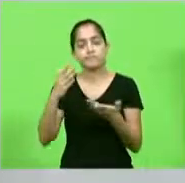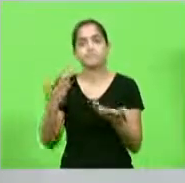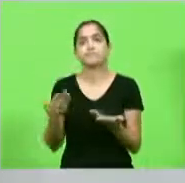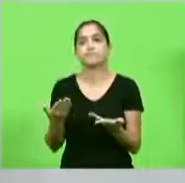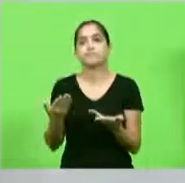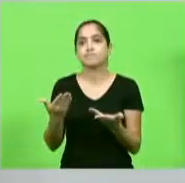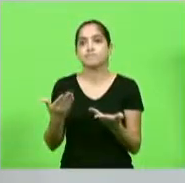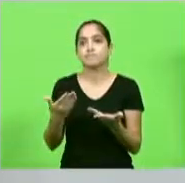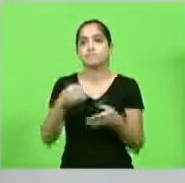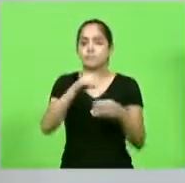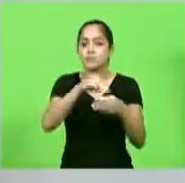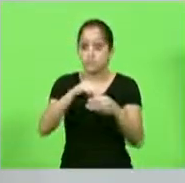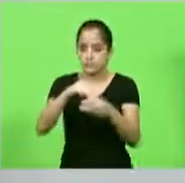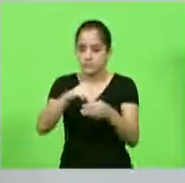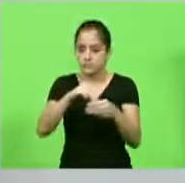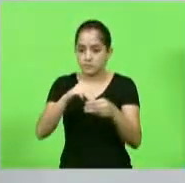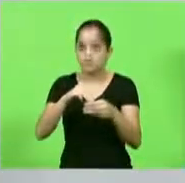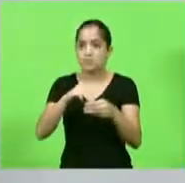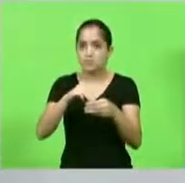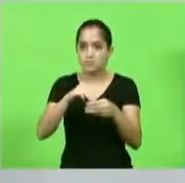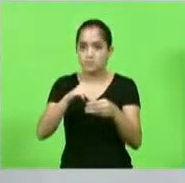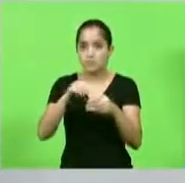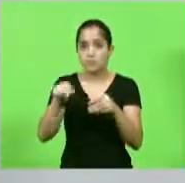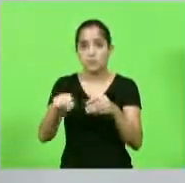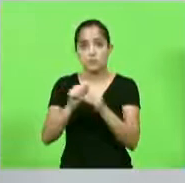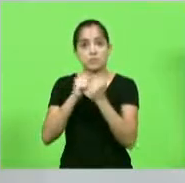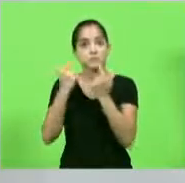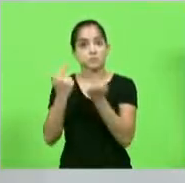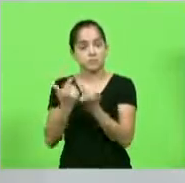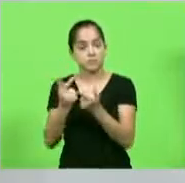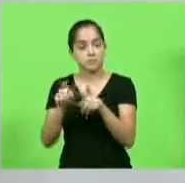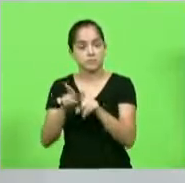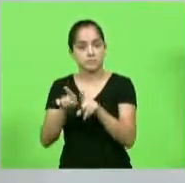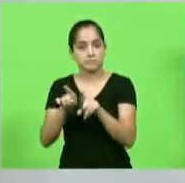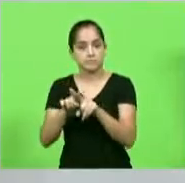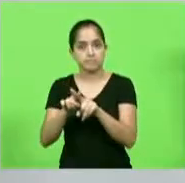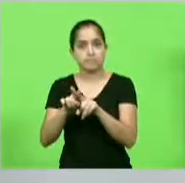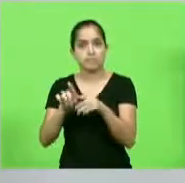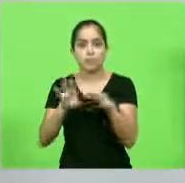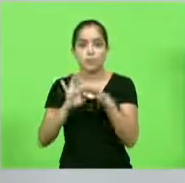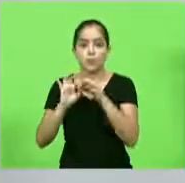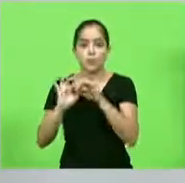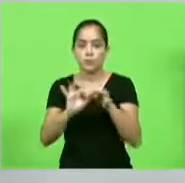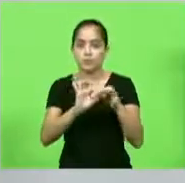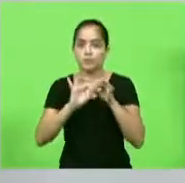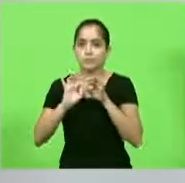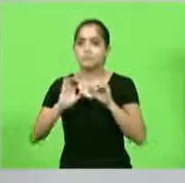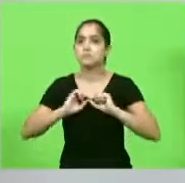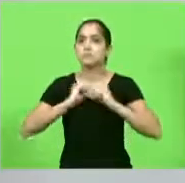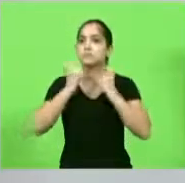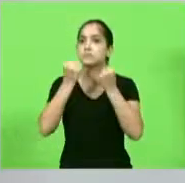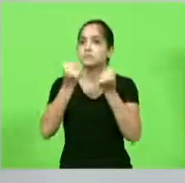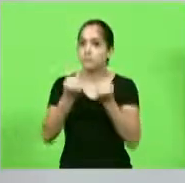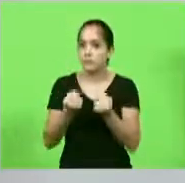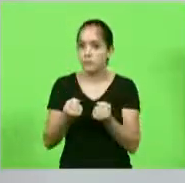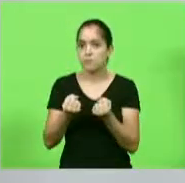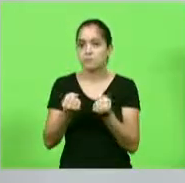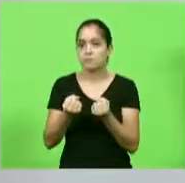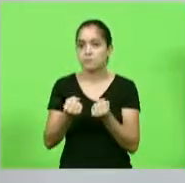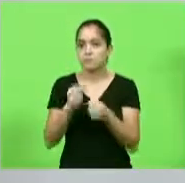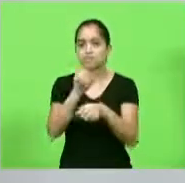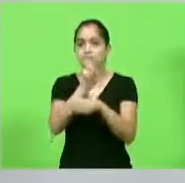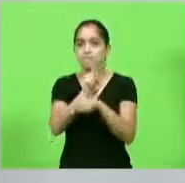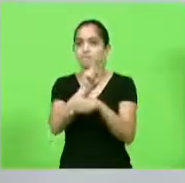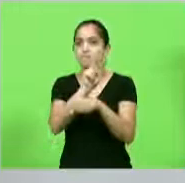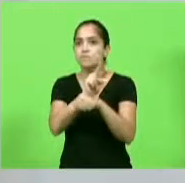que os municípios para que a própria Assembleia Legislativa una cada vez mais esforços para fazer a